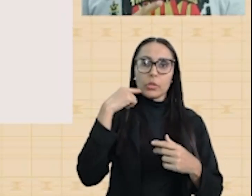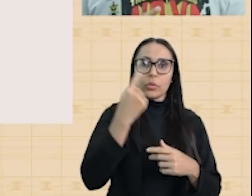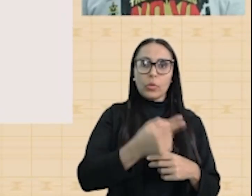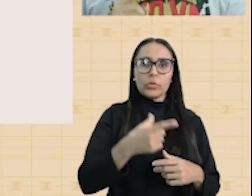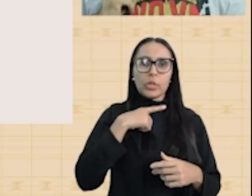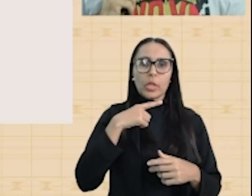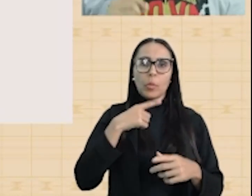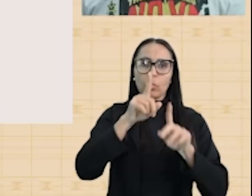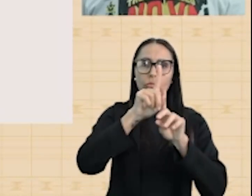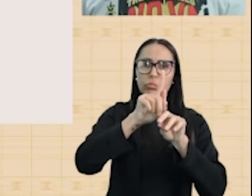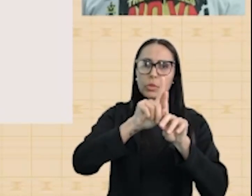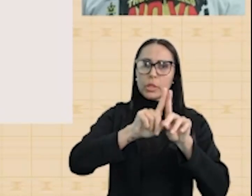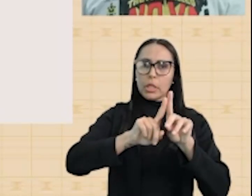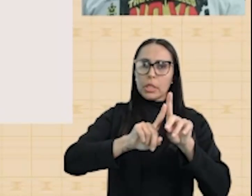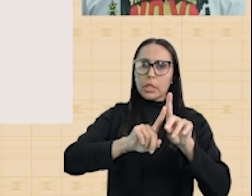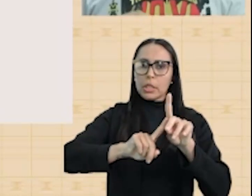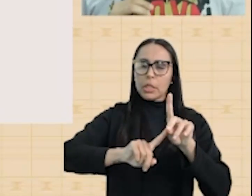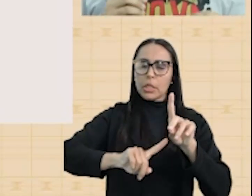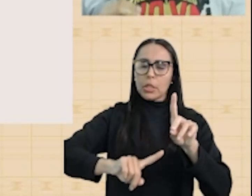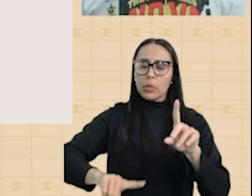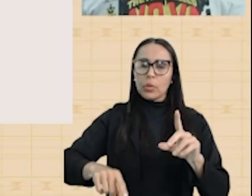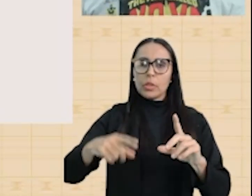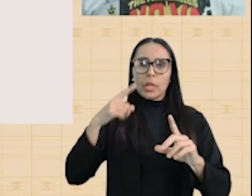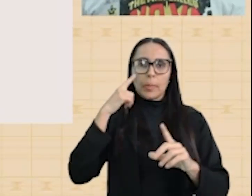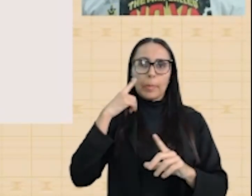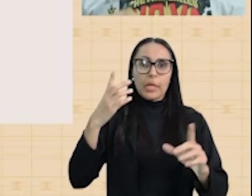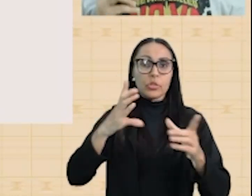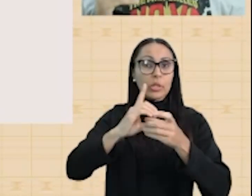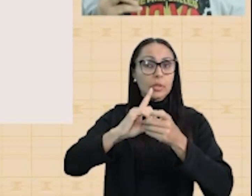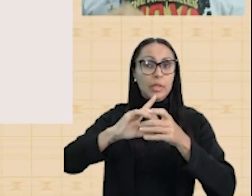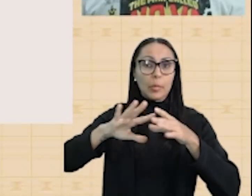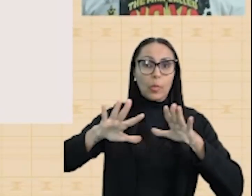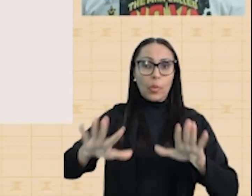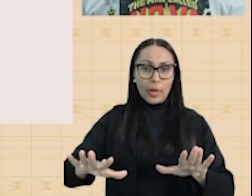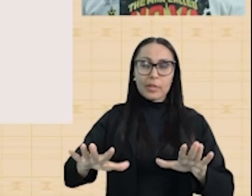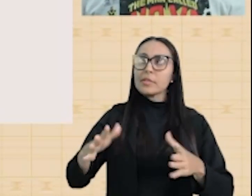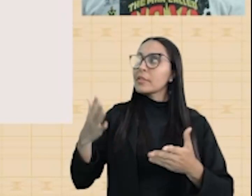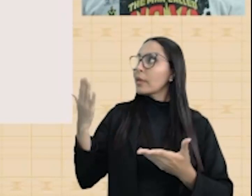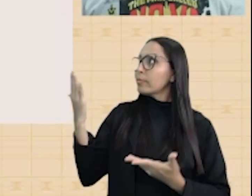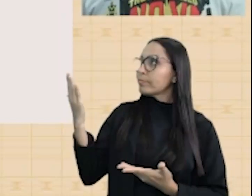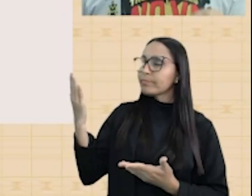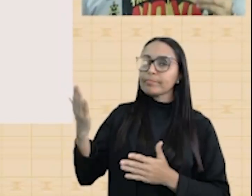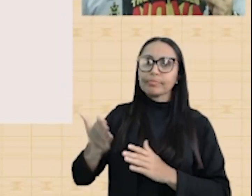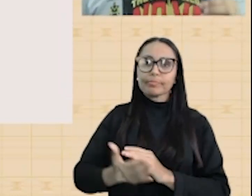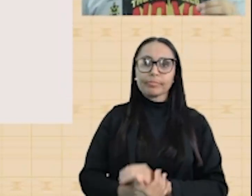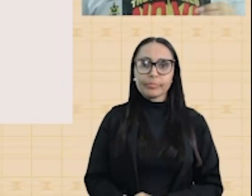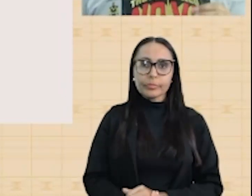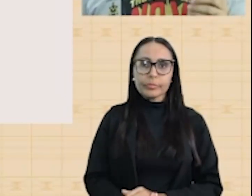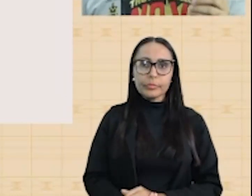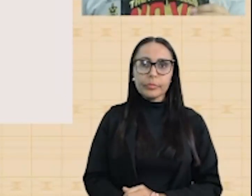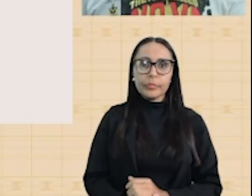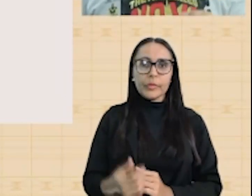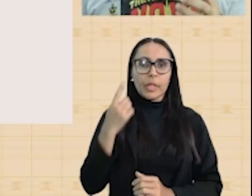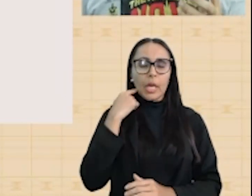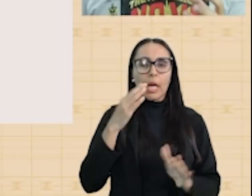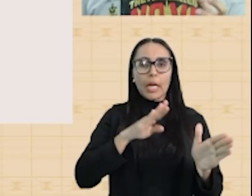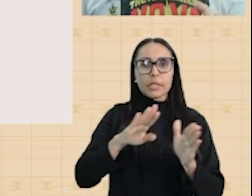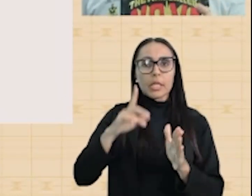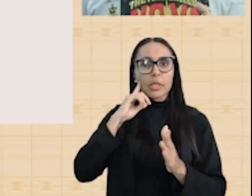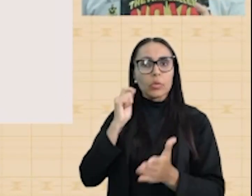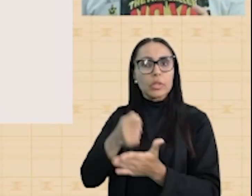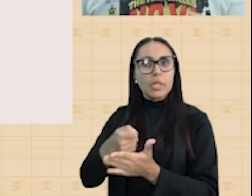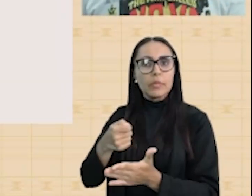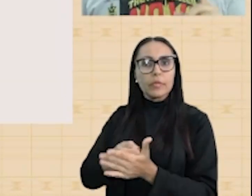o declínio e a descrença nas democracias liberais. A ascensão de regimes